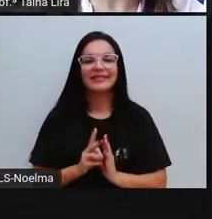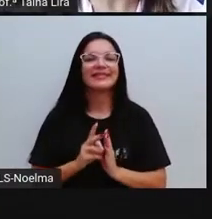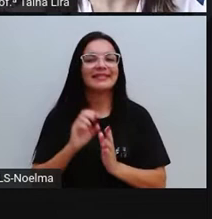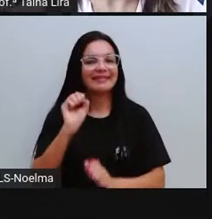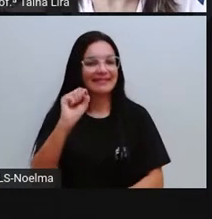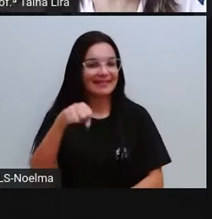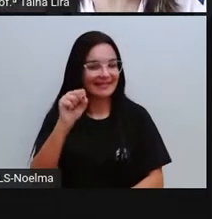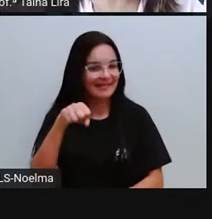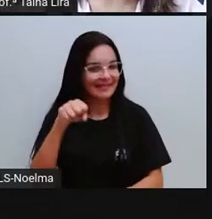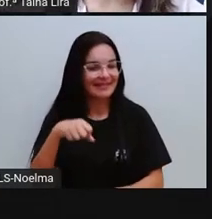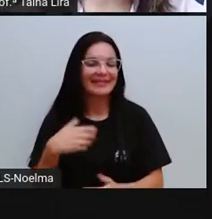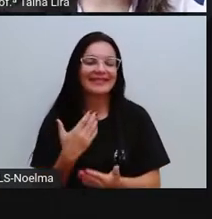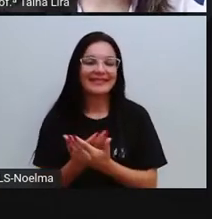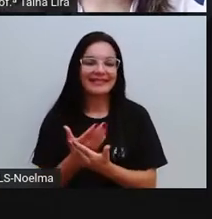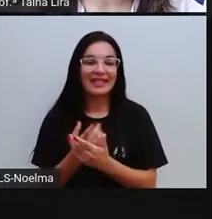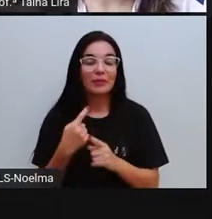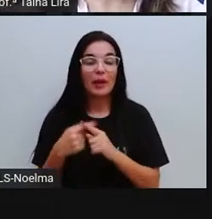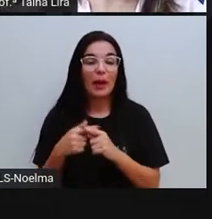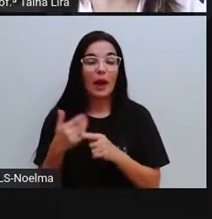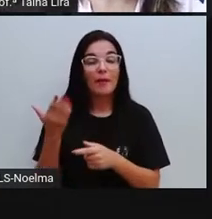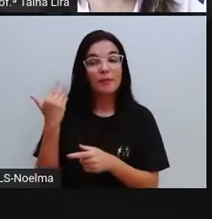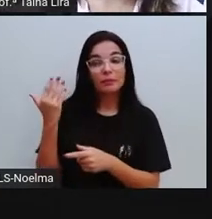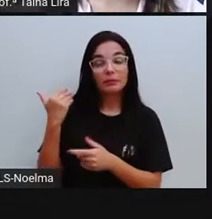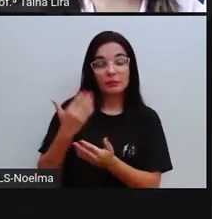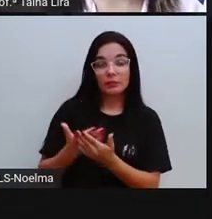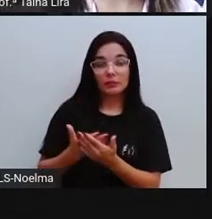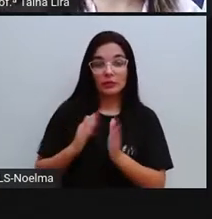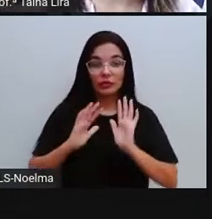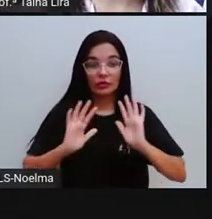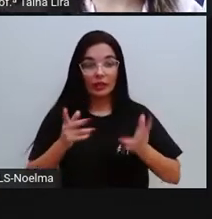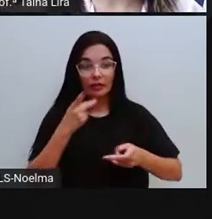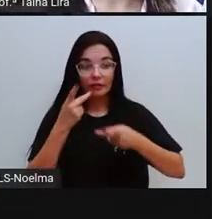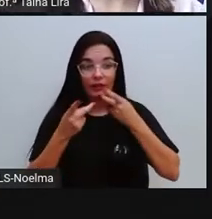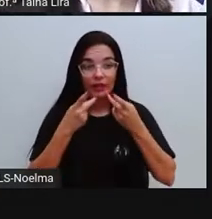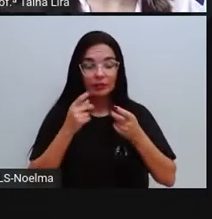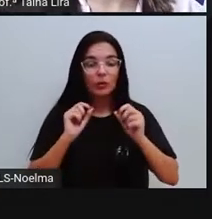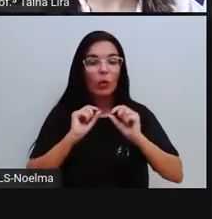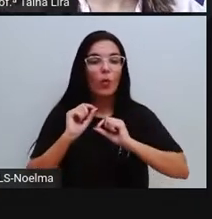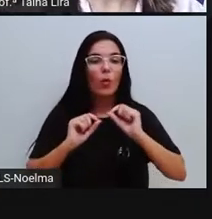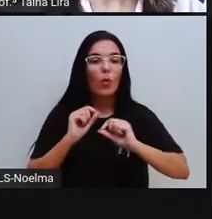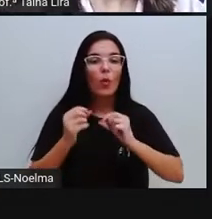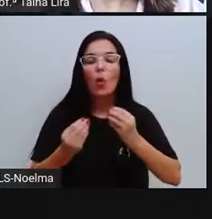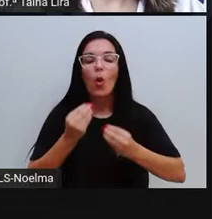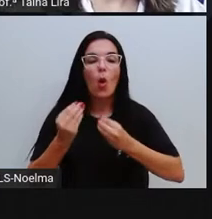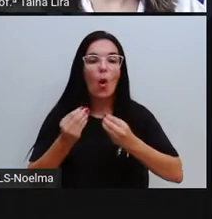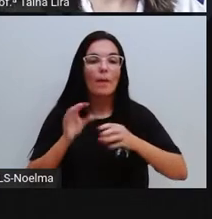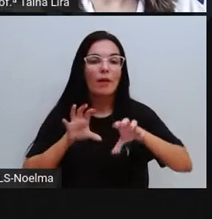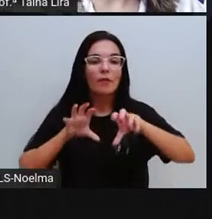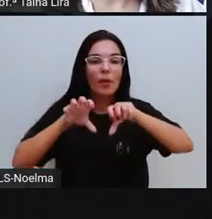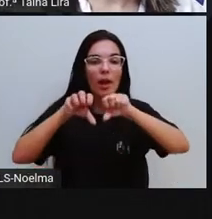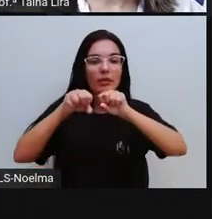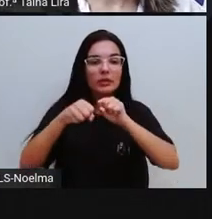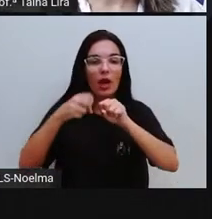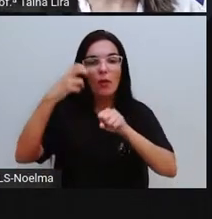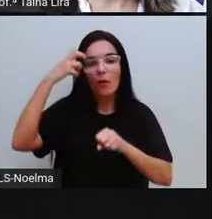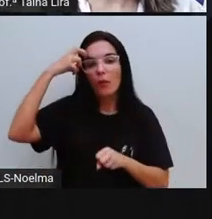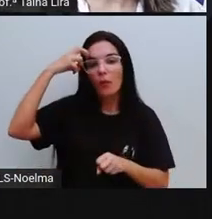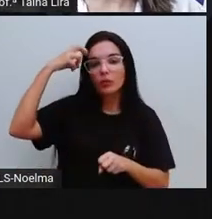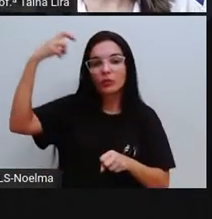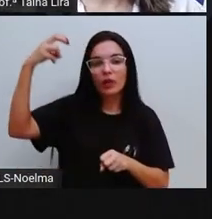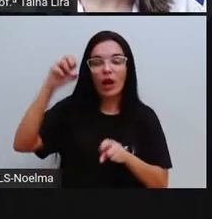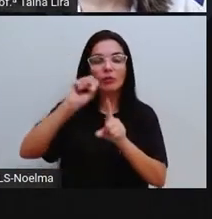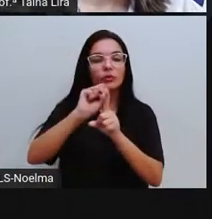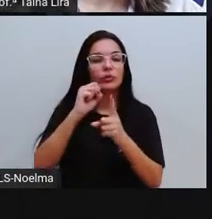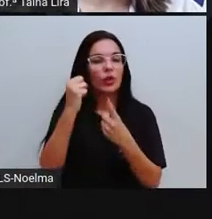vamos sim. Nas últimas aulas, nós falamos sobre a formação cultural e